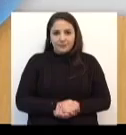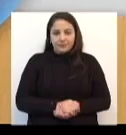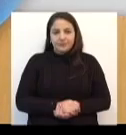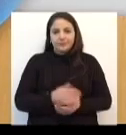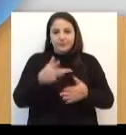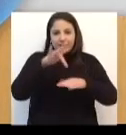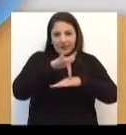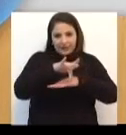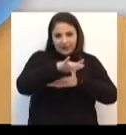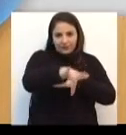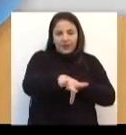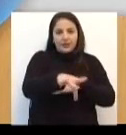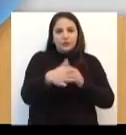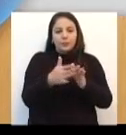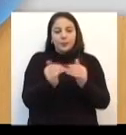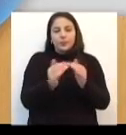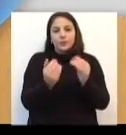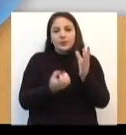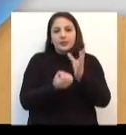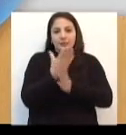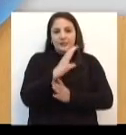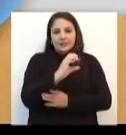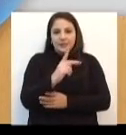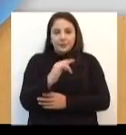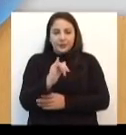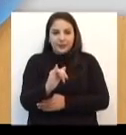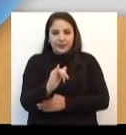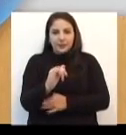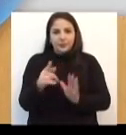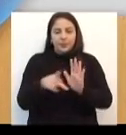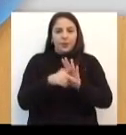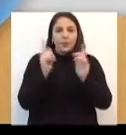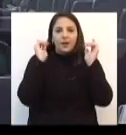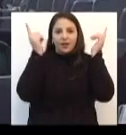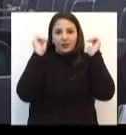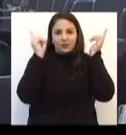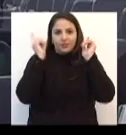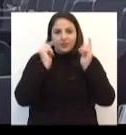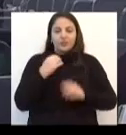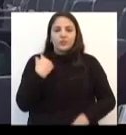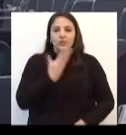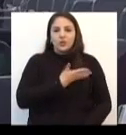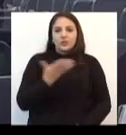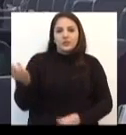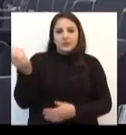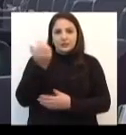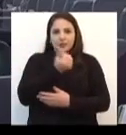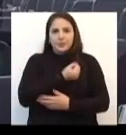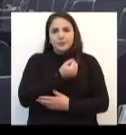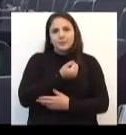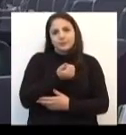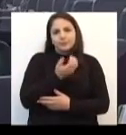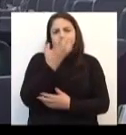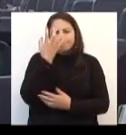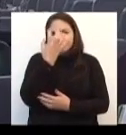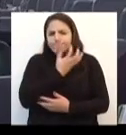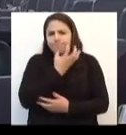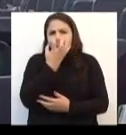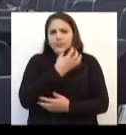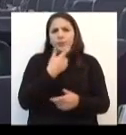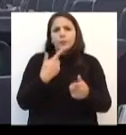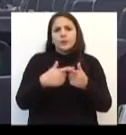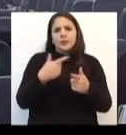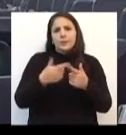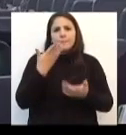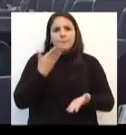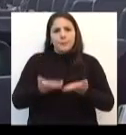Arquivado o requerimento para a criação da CPI do Carnaval. Nós recebemos com indignação porque quem